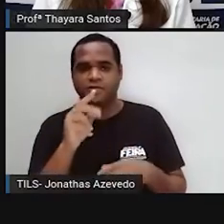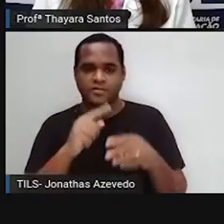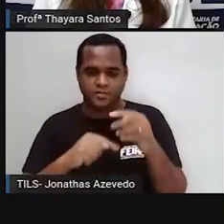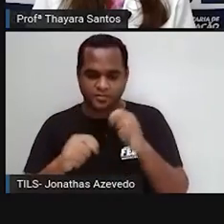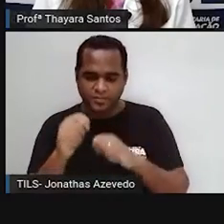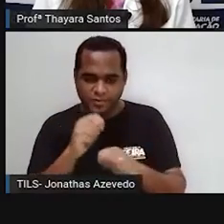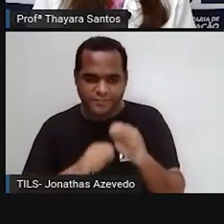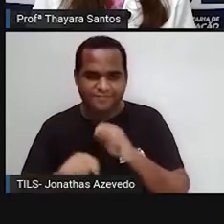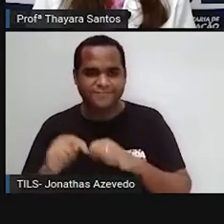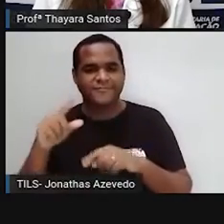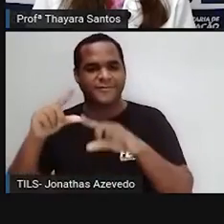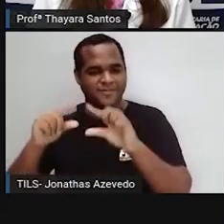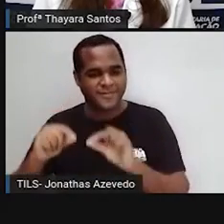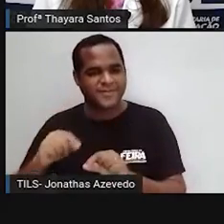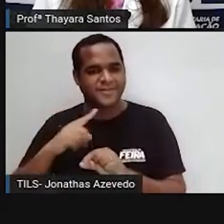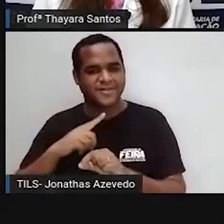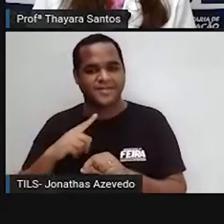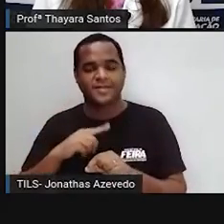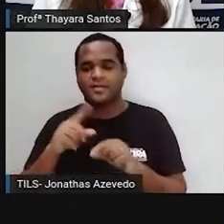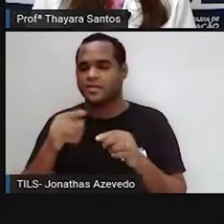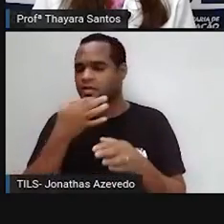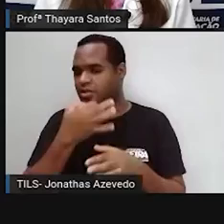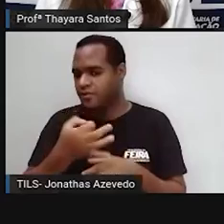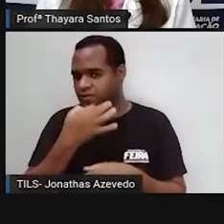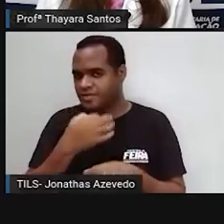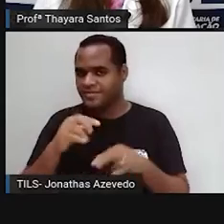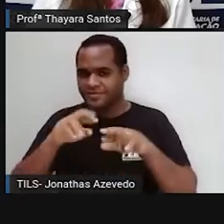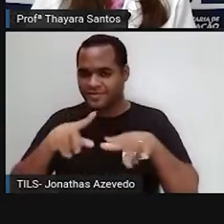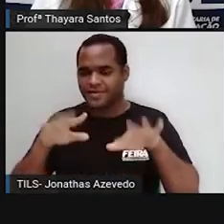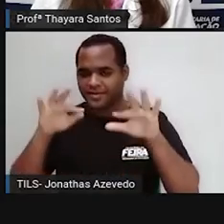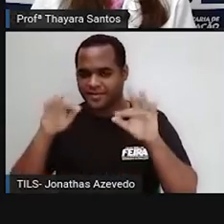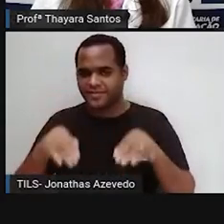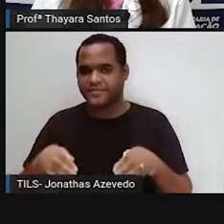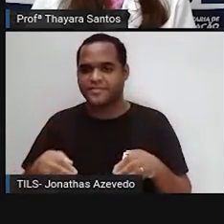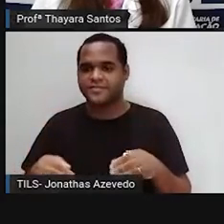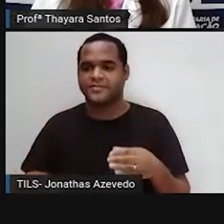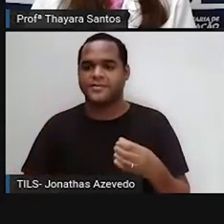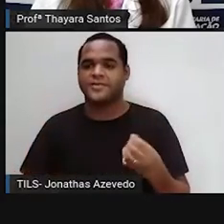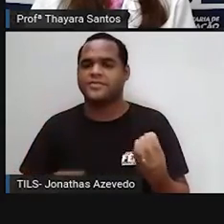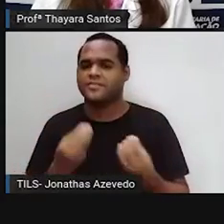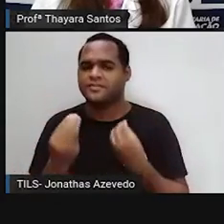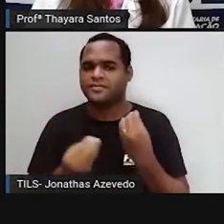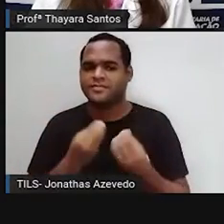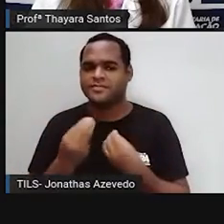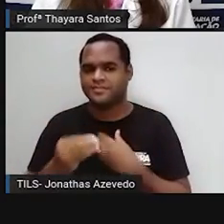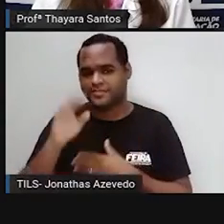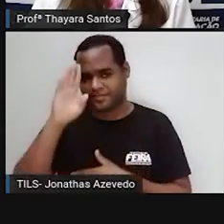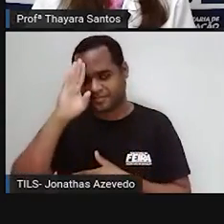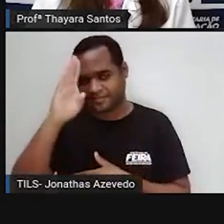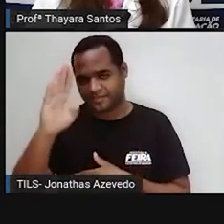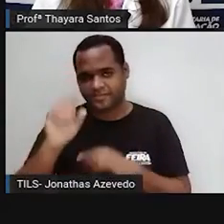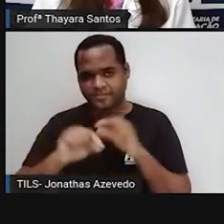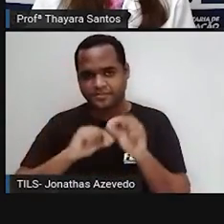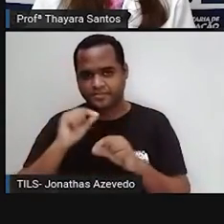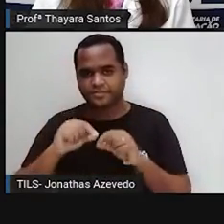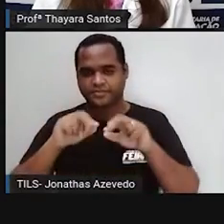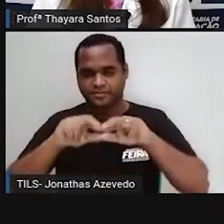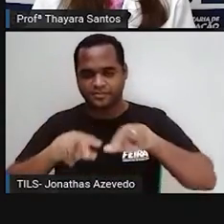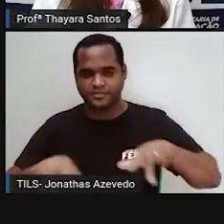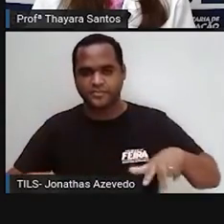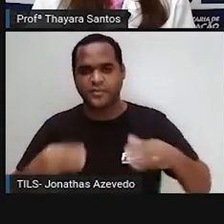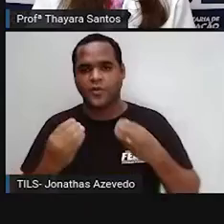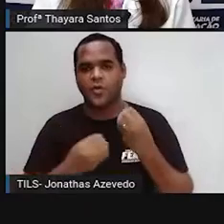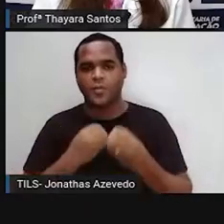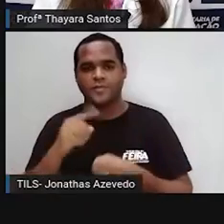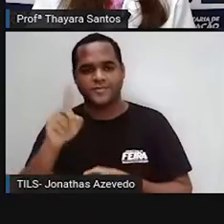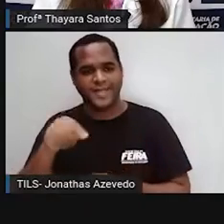ecológica. Então, é isso. Algumas dicas aí para vocês no final. E, principalmente, sejam ativos nessas